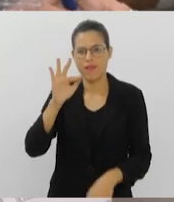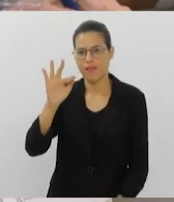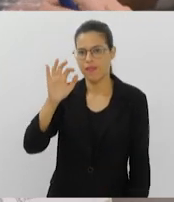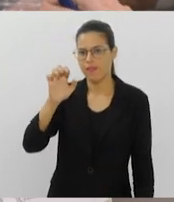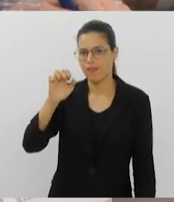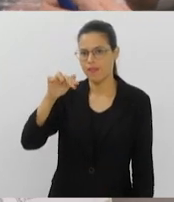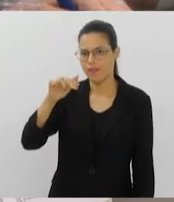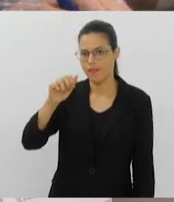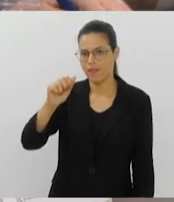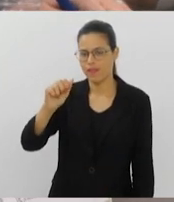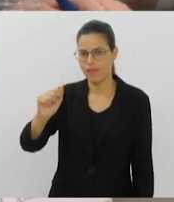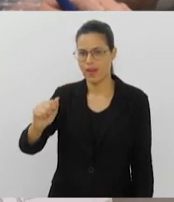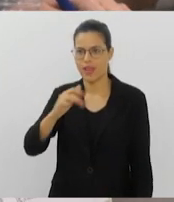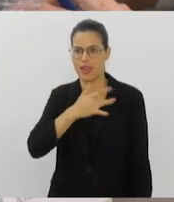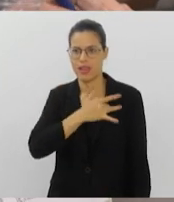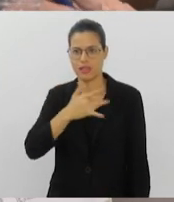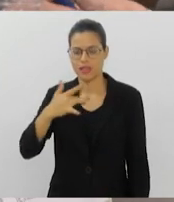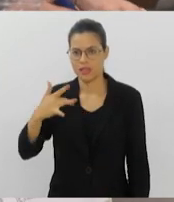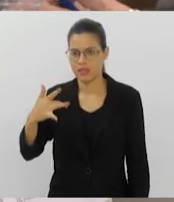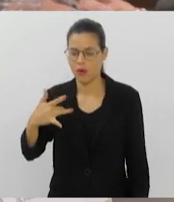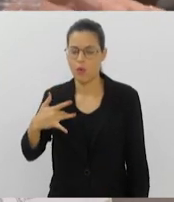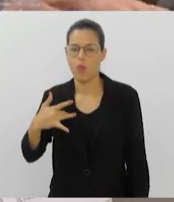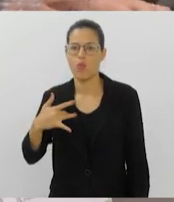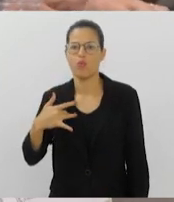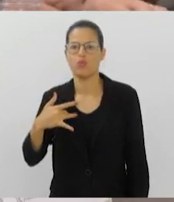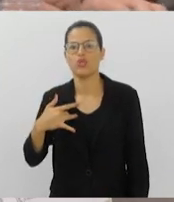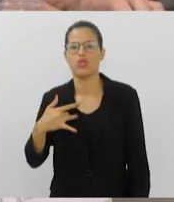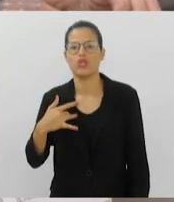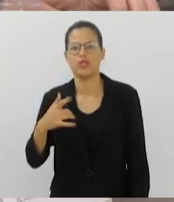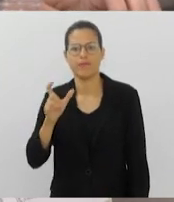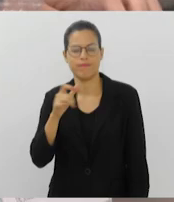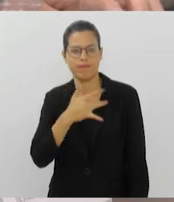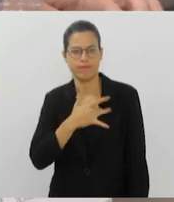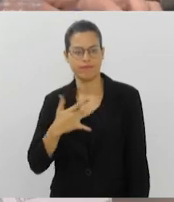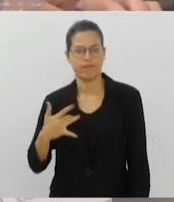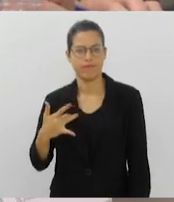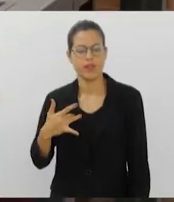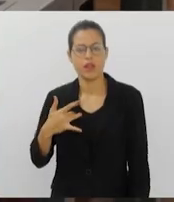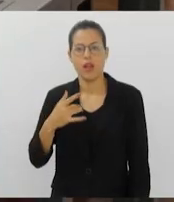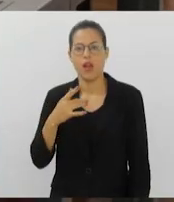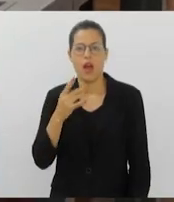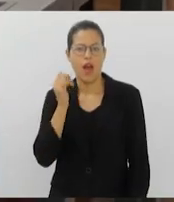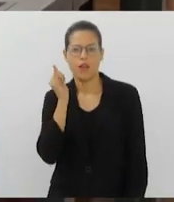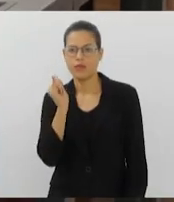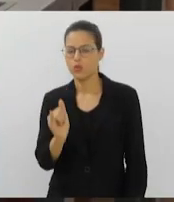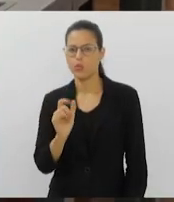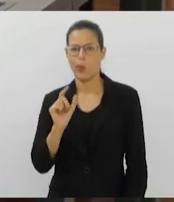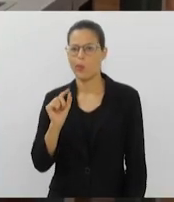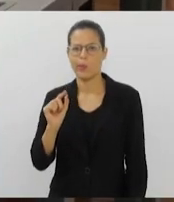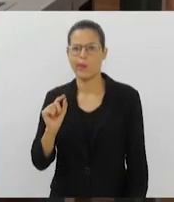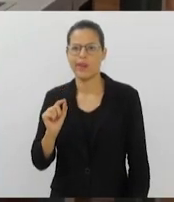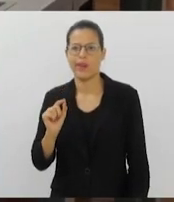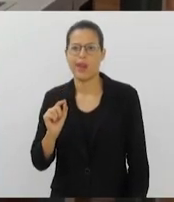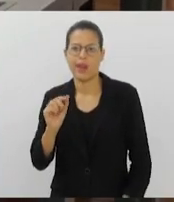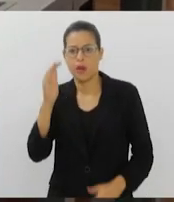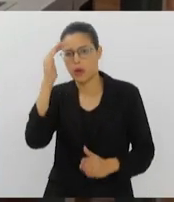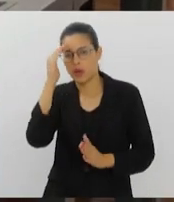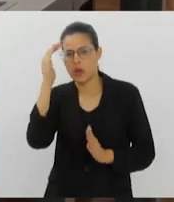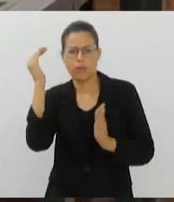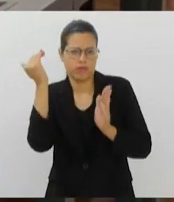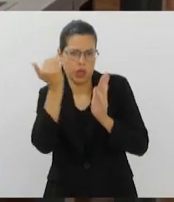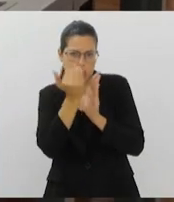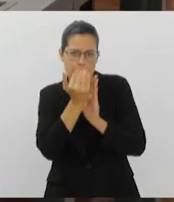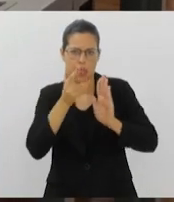Seguradoras e a Federação Nacional de Saúde Suplementar, a Fena Saúde, informaram que cumprem o que está previsto em